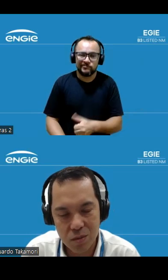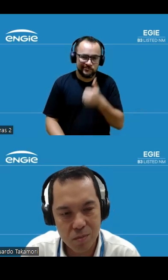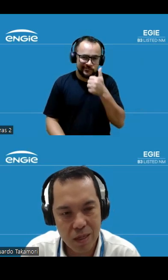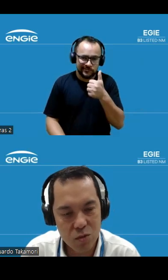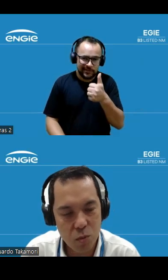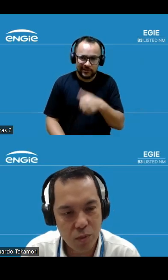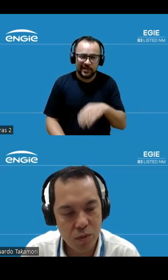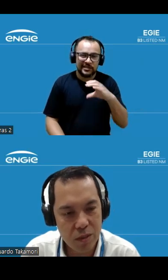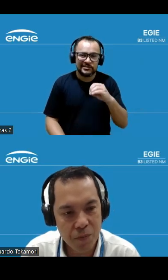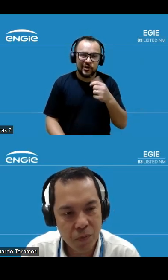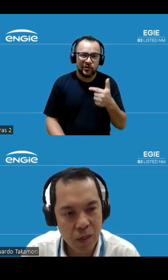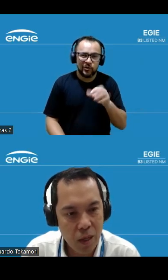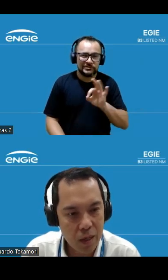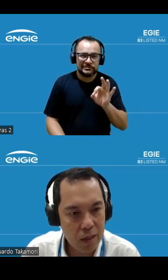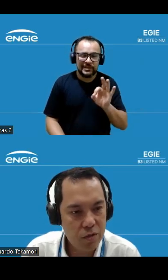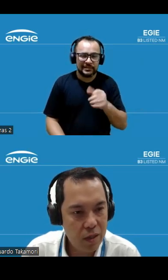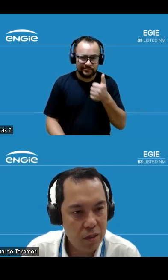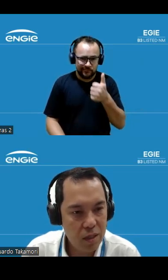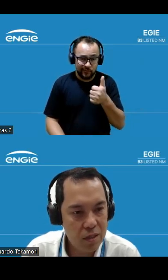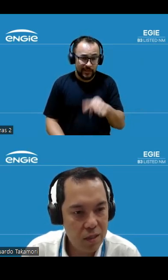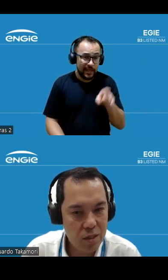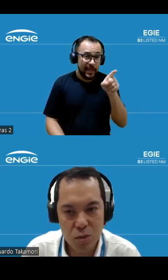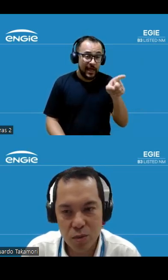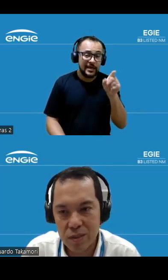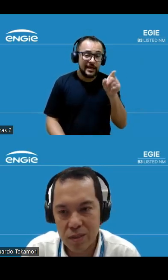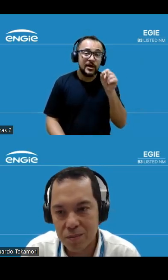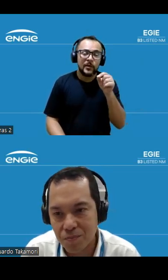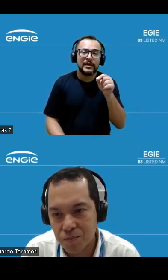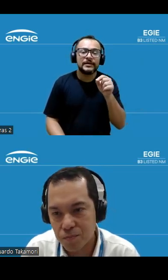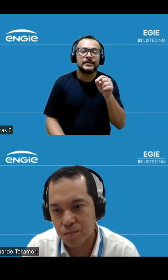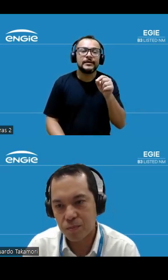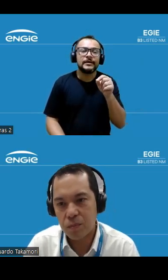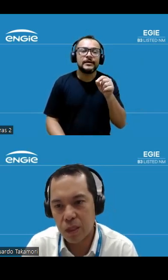relevante mais escopo 1 e 2. aqui a gente fala de intensidade de emissões.